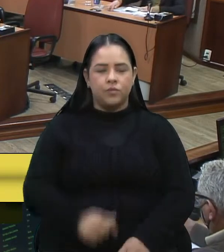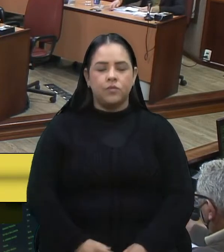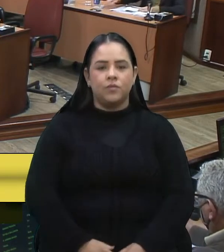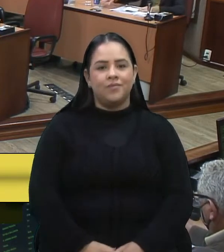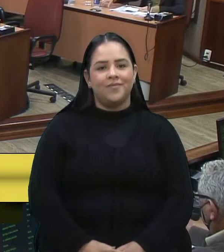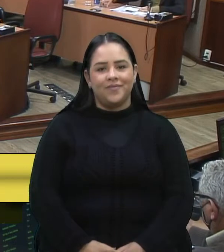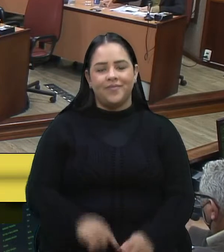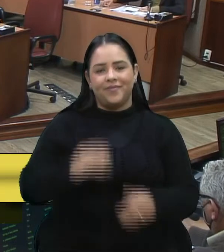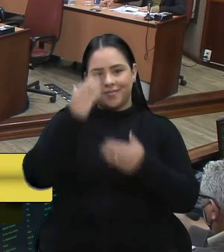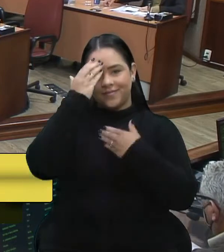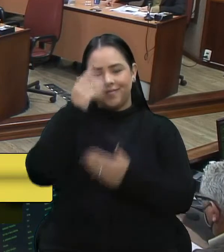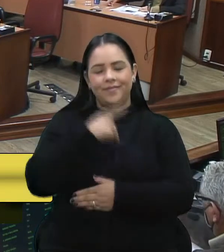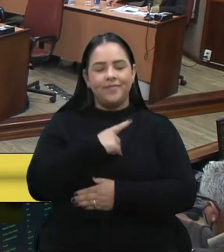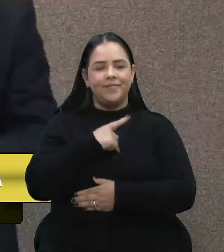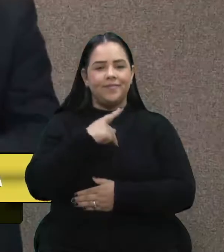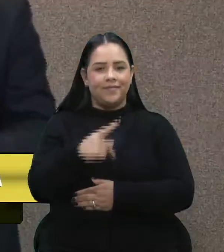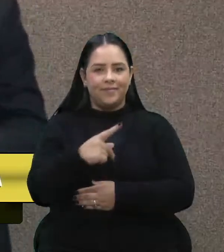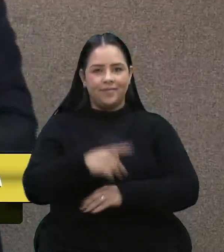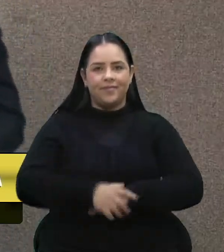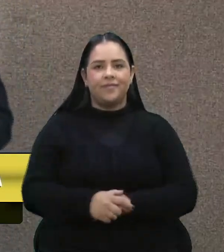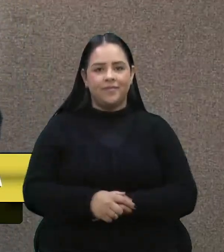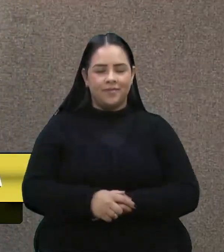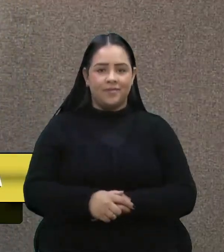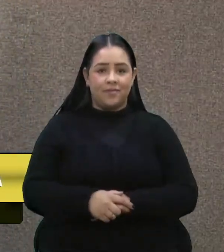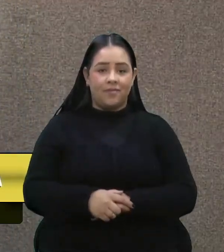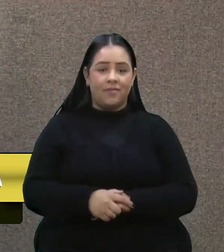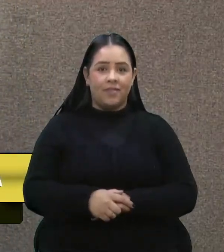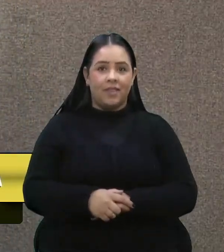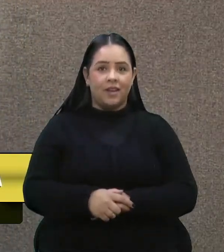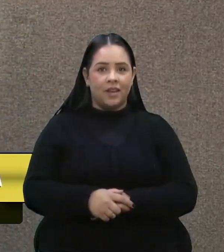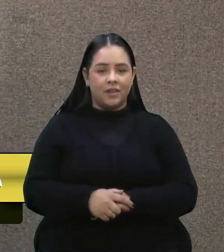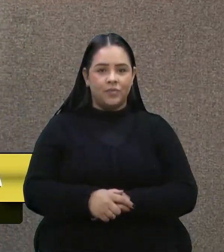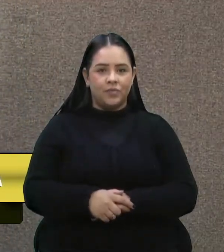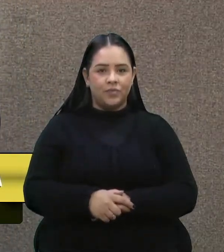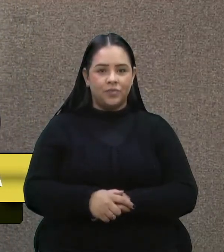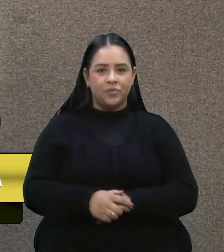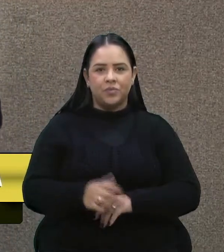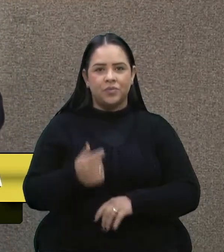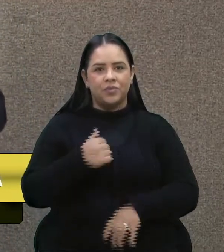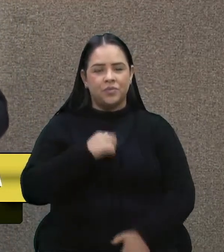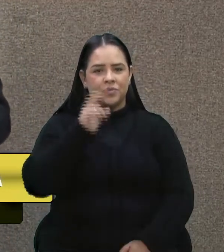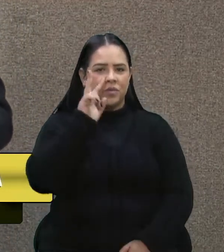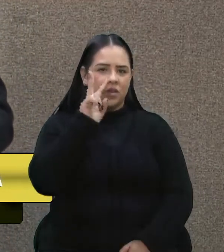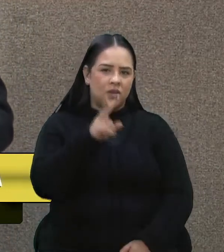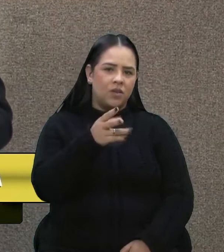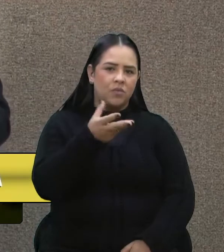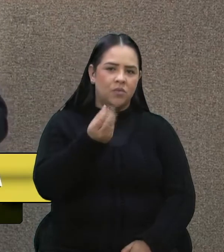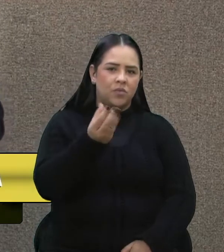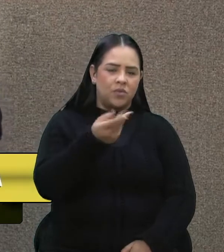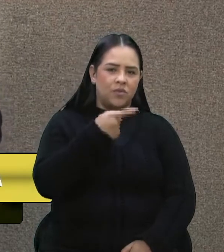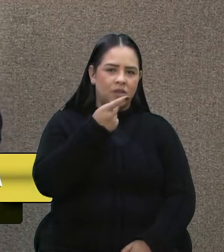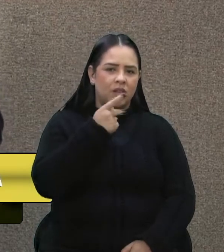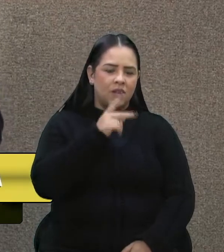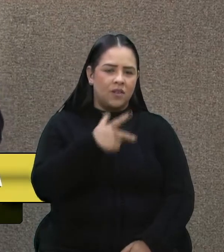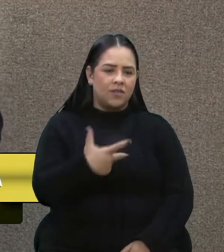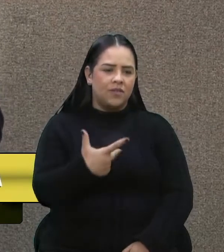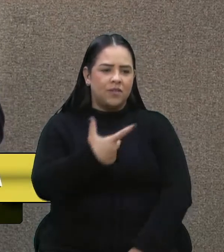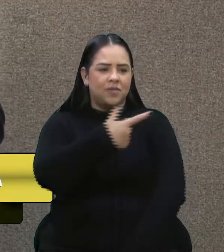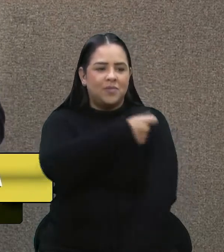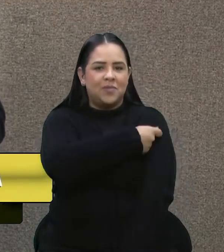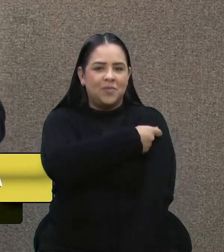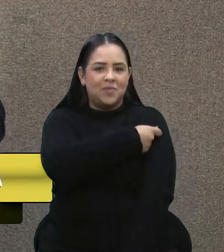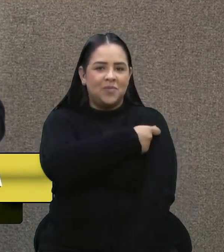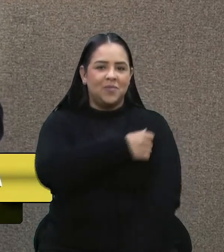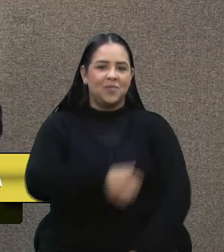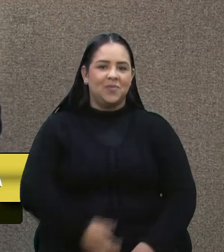Obrigado, senhor presidente. Como eu ouvi bastante falar hoje a respeito da vacina aqui, eu acho muito